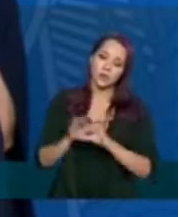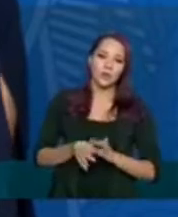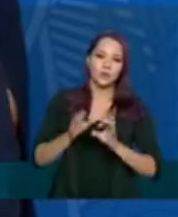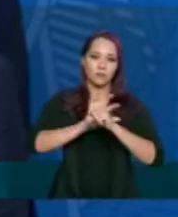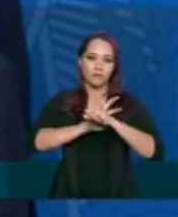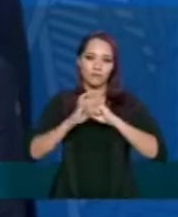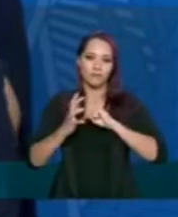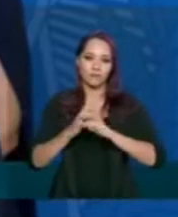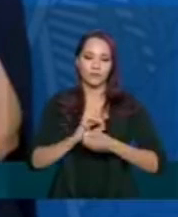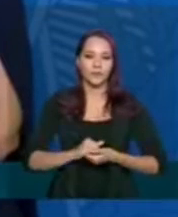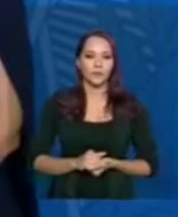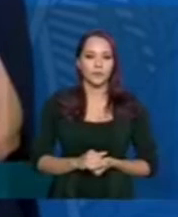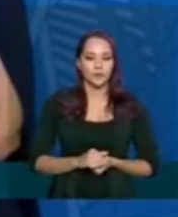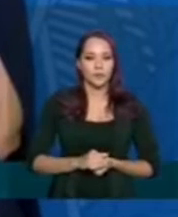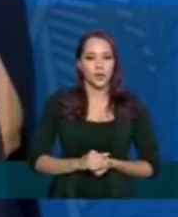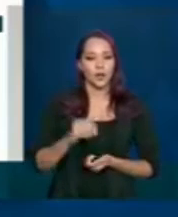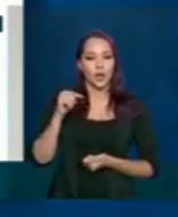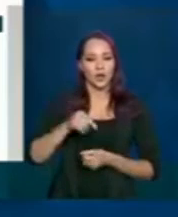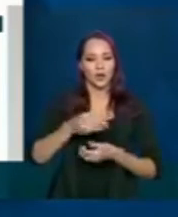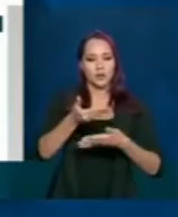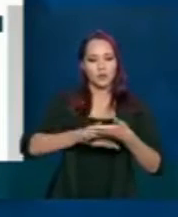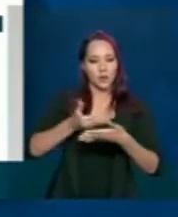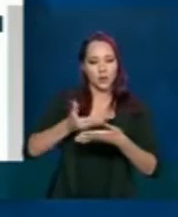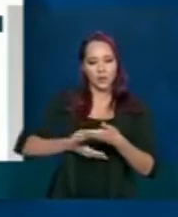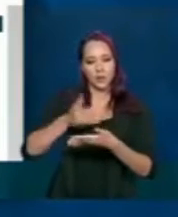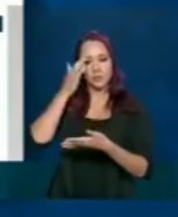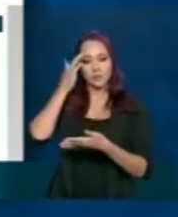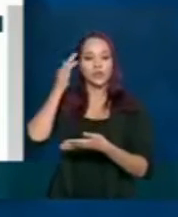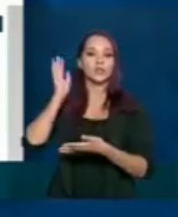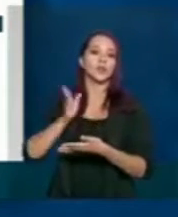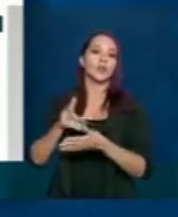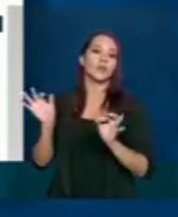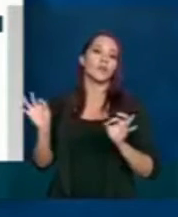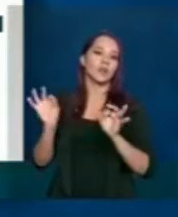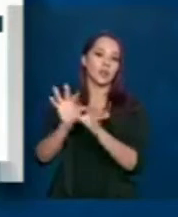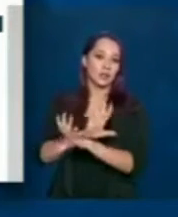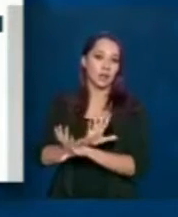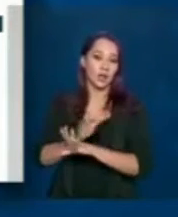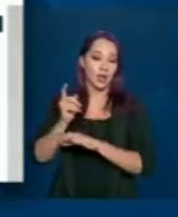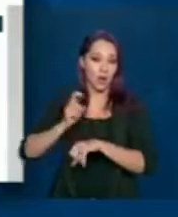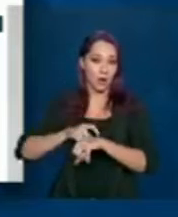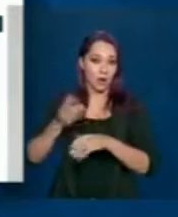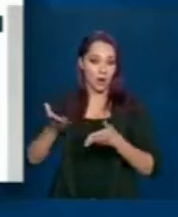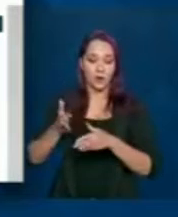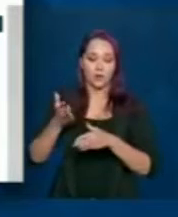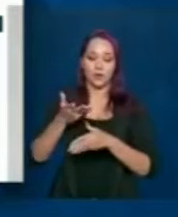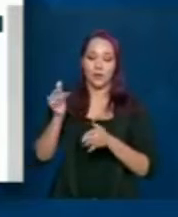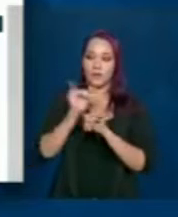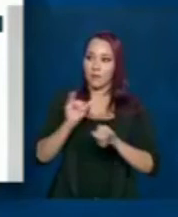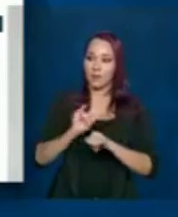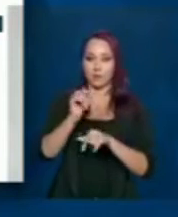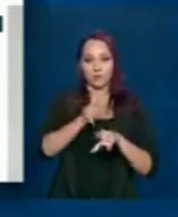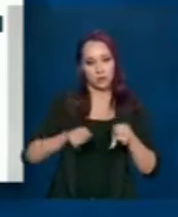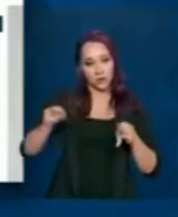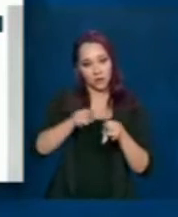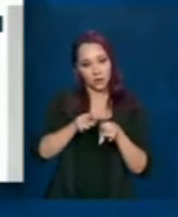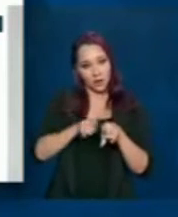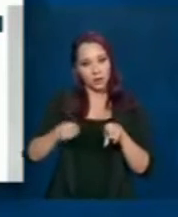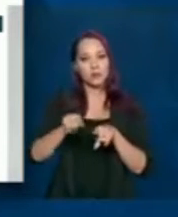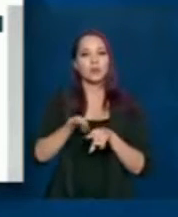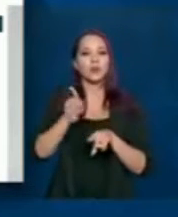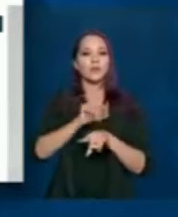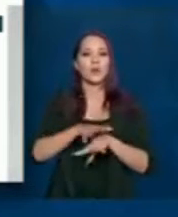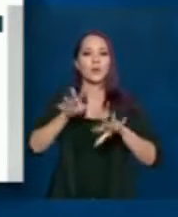do COVID. Esse boletim está sendo finalizado nesse momento, está sendo atualizado os dados e nós iremos